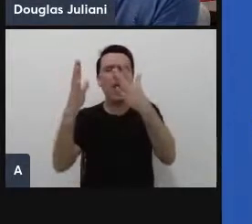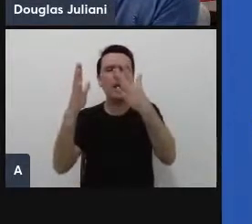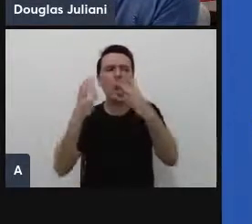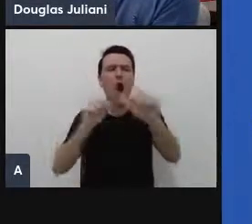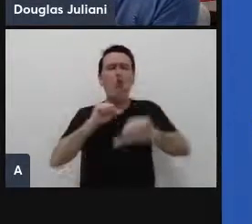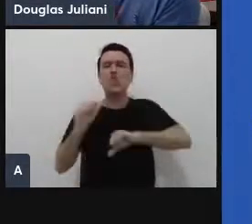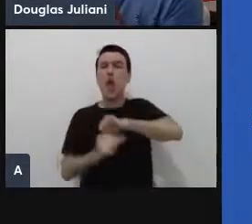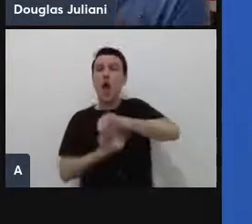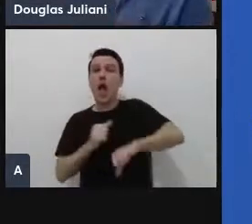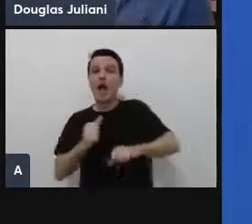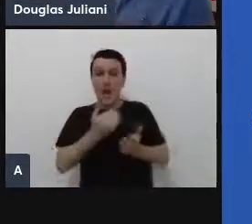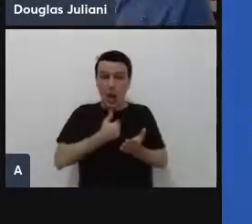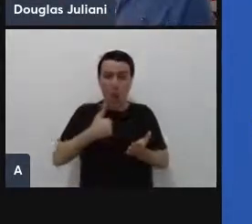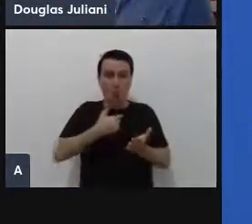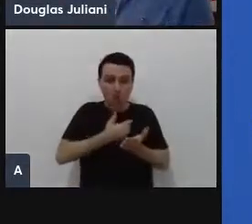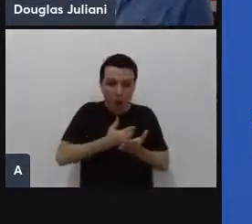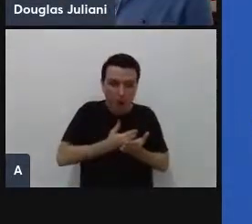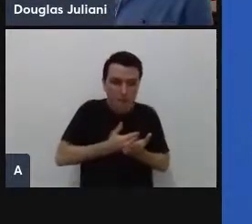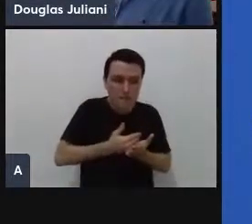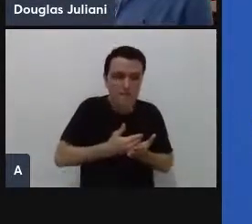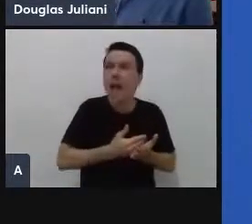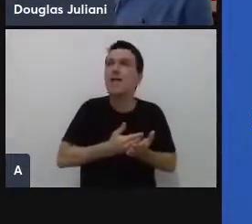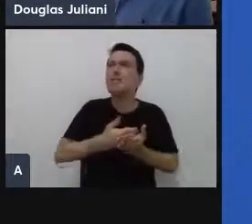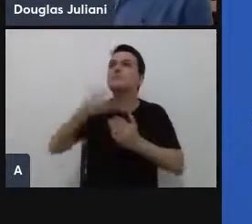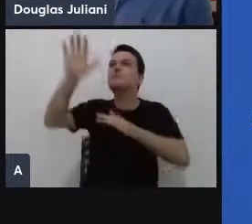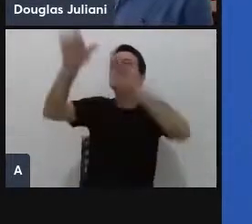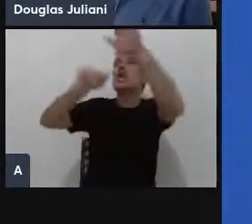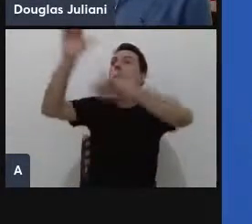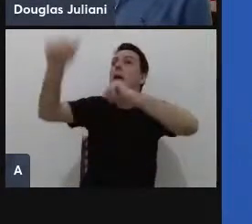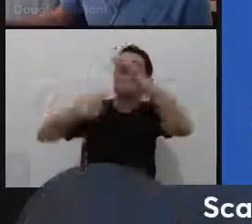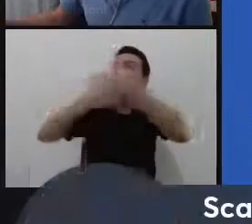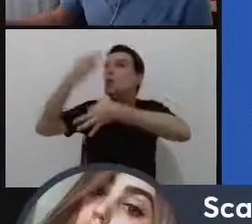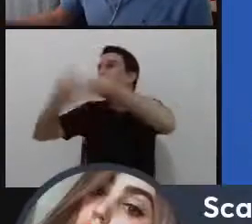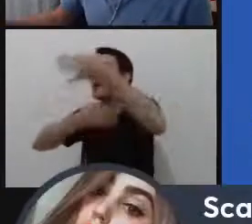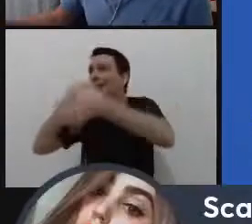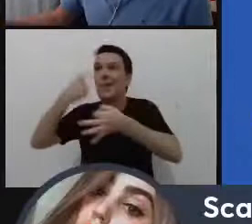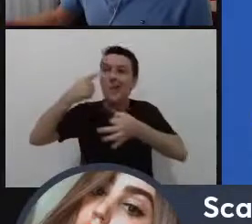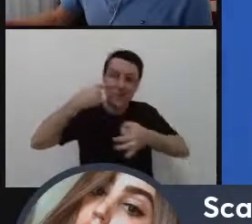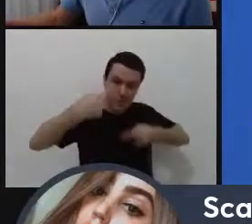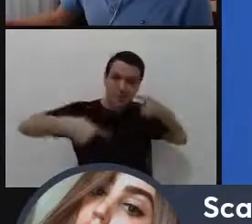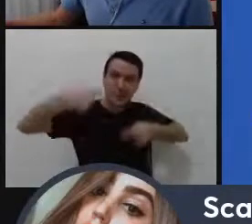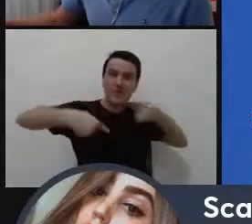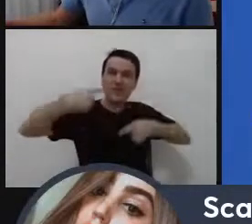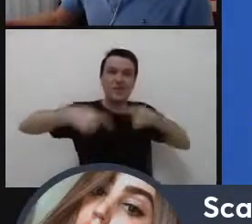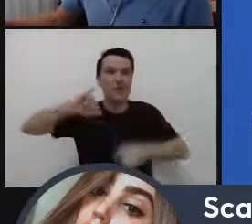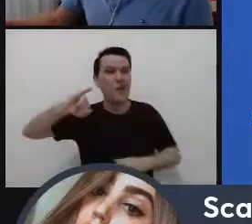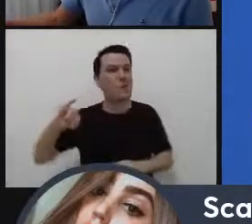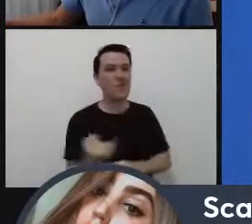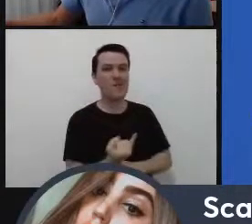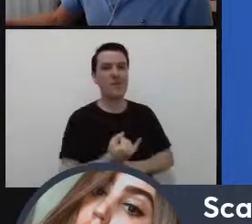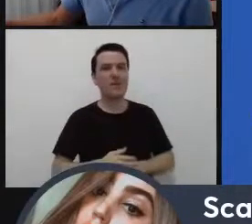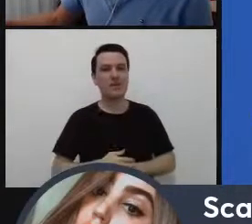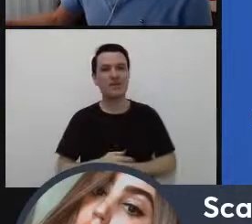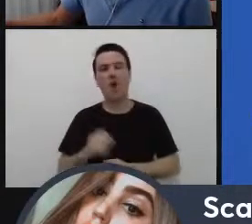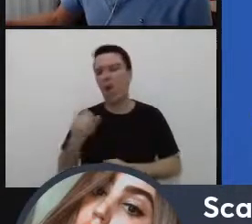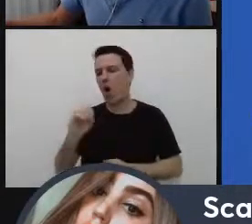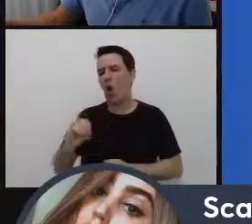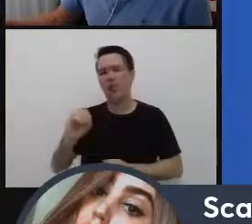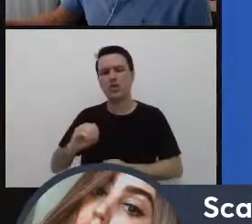planejamento da proposta então muito legal André aproveitei para falar um pouquinho mais sobre essa tua proposta que foi excelente